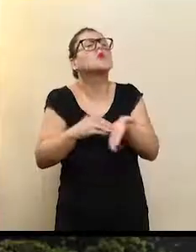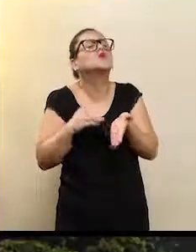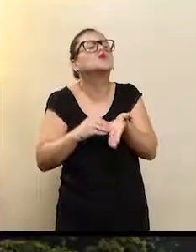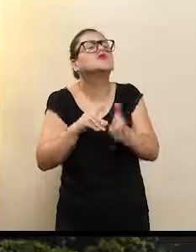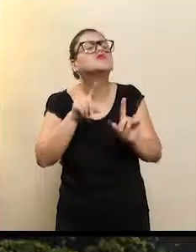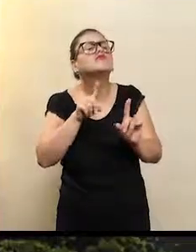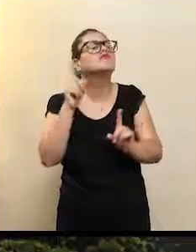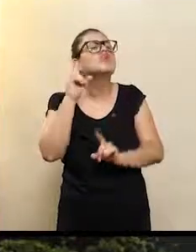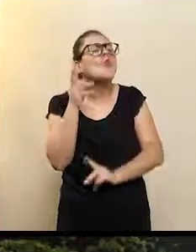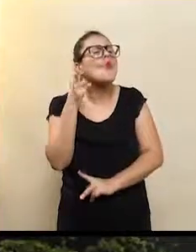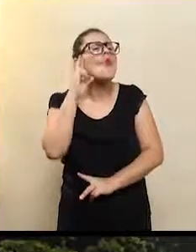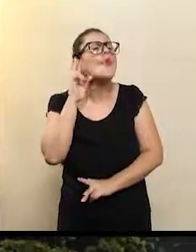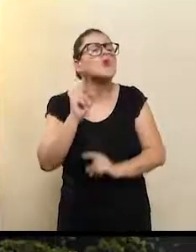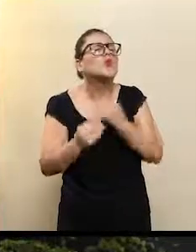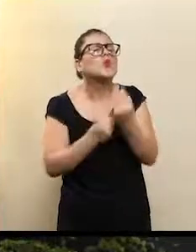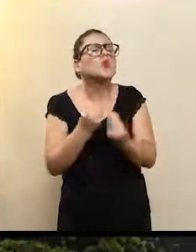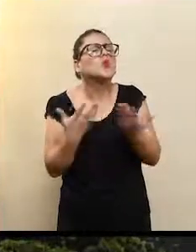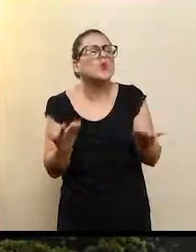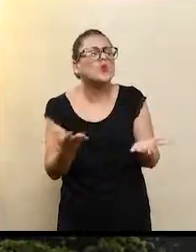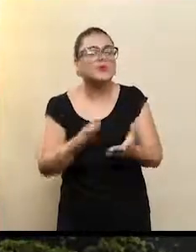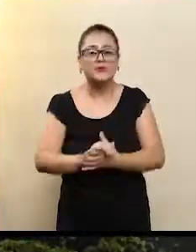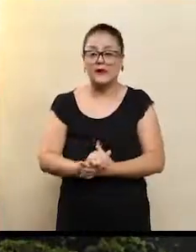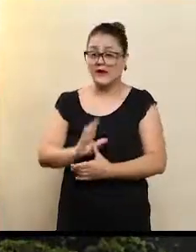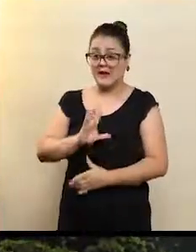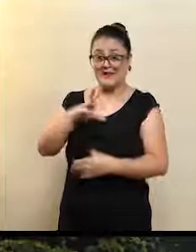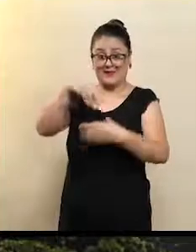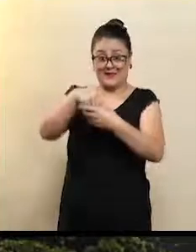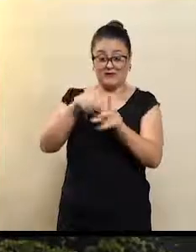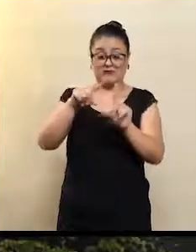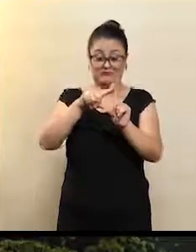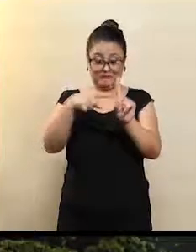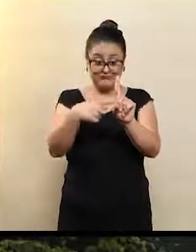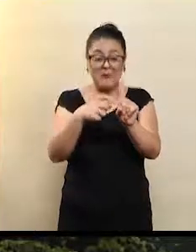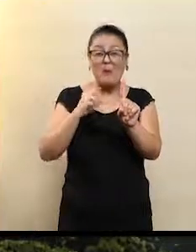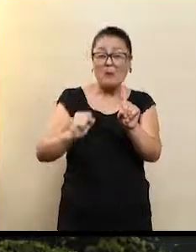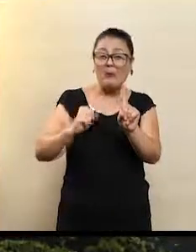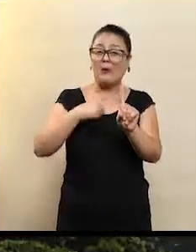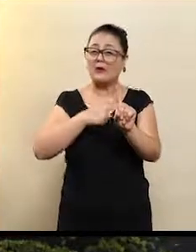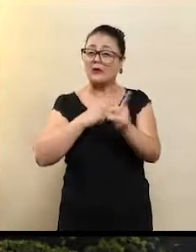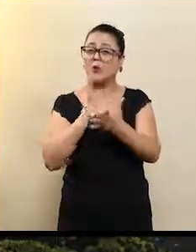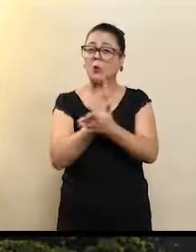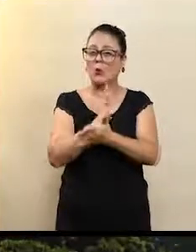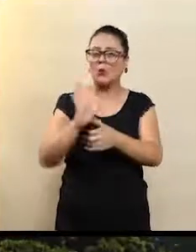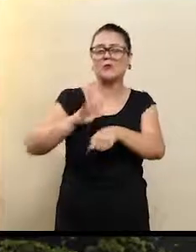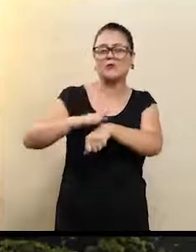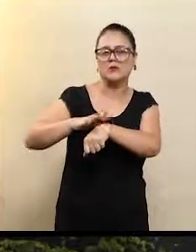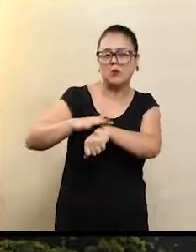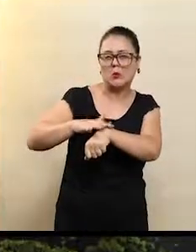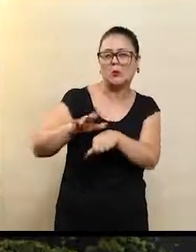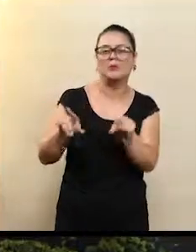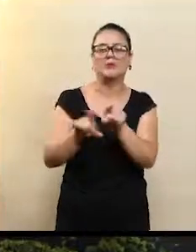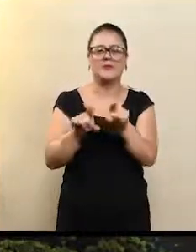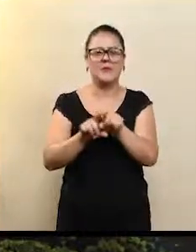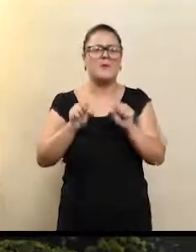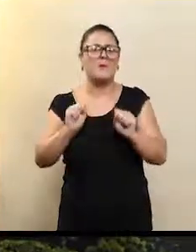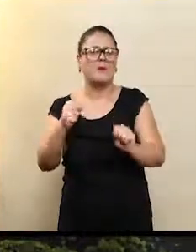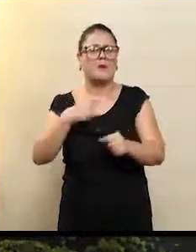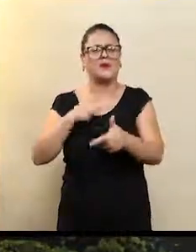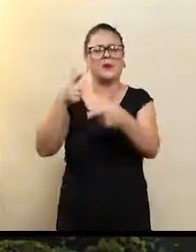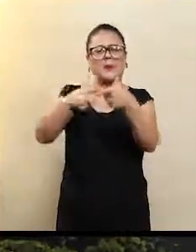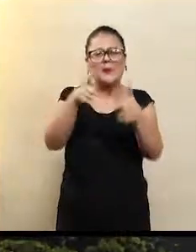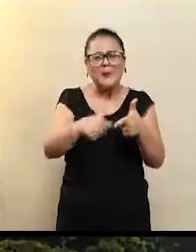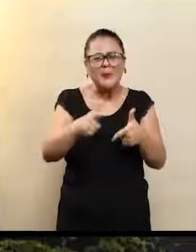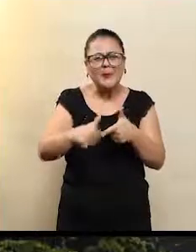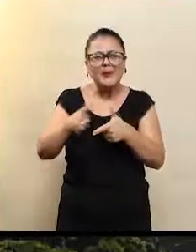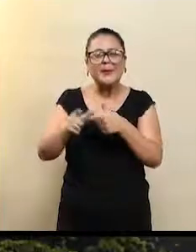gestante, né? Antes do nascimento, existem infecções congênitas, vão existir problemas do parto, todas as